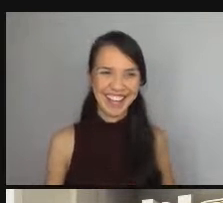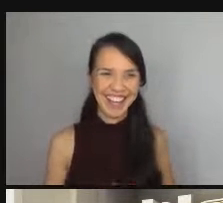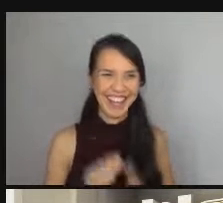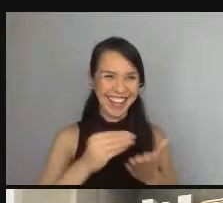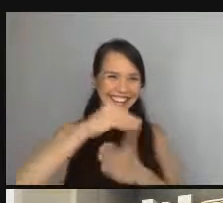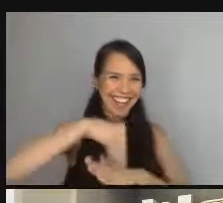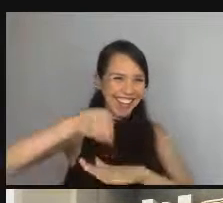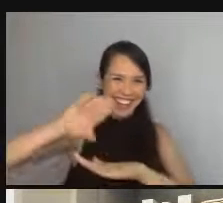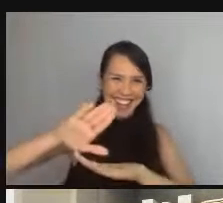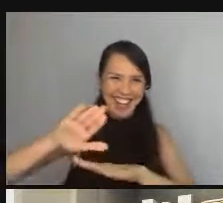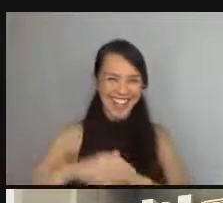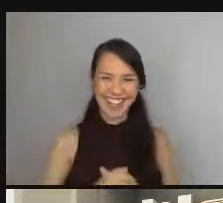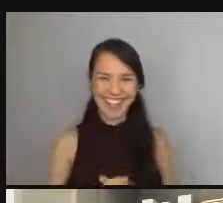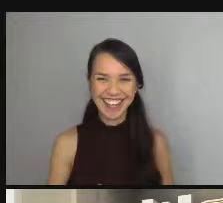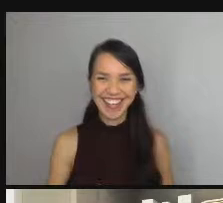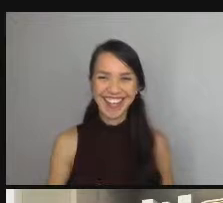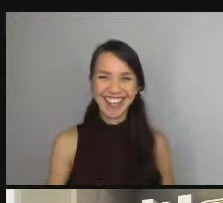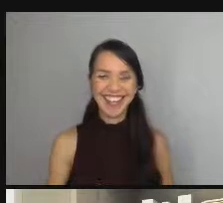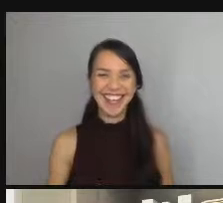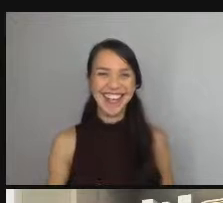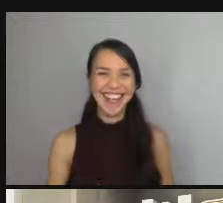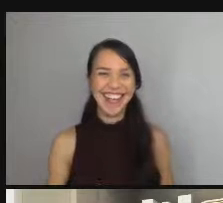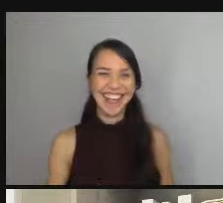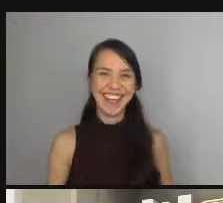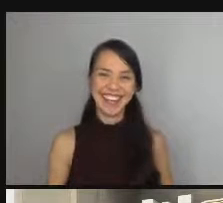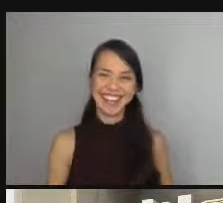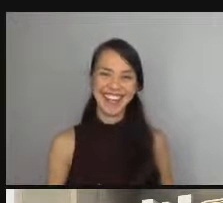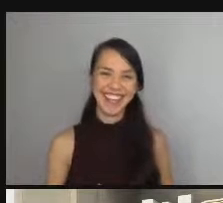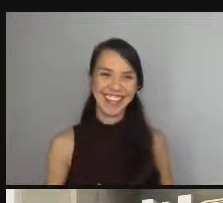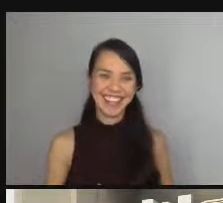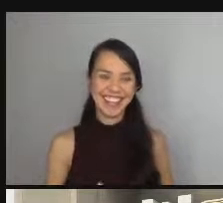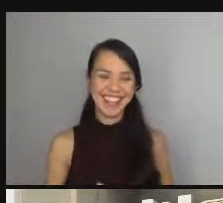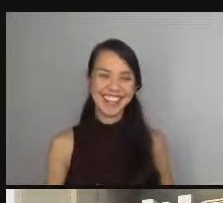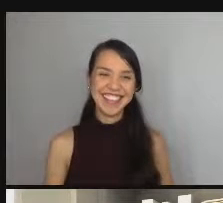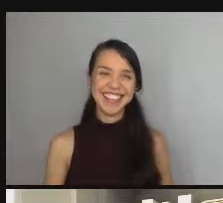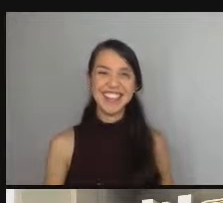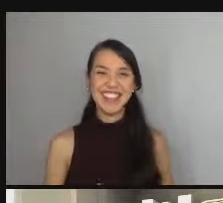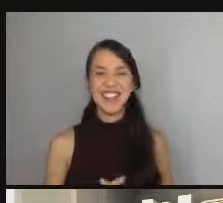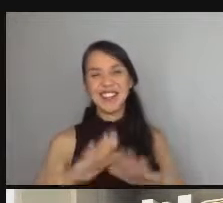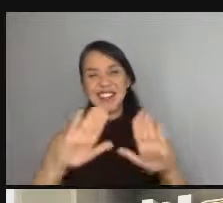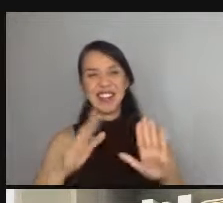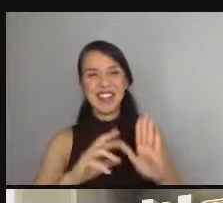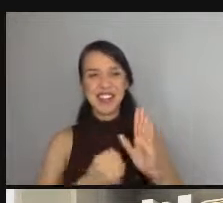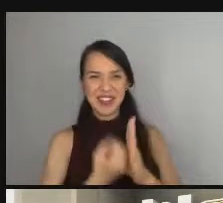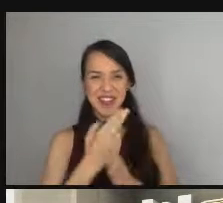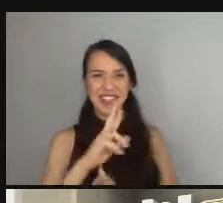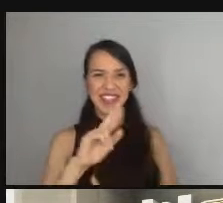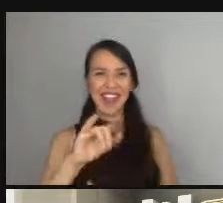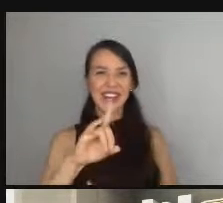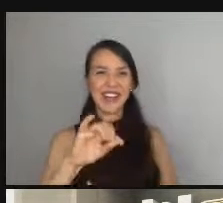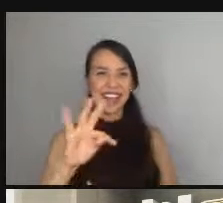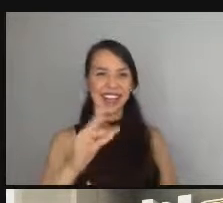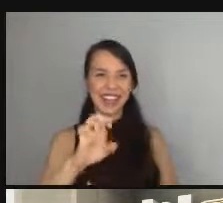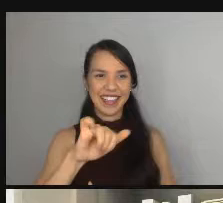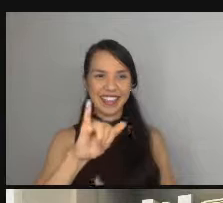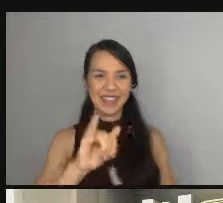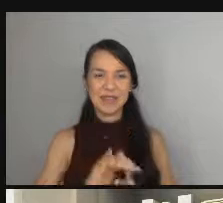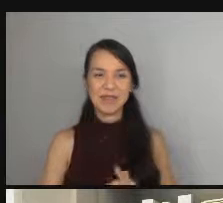passar passo a repasse eu passei vamos e aí vamos criar o handler né então o handler pessoal